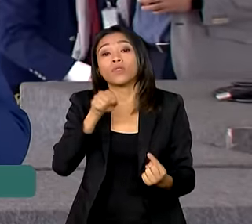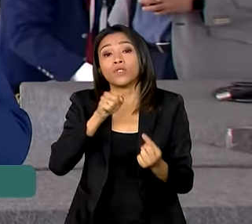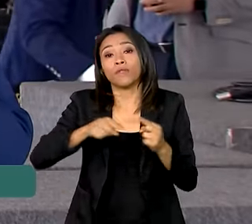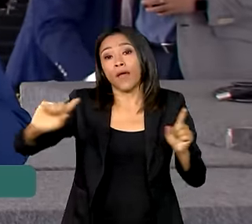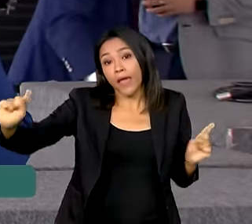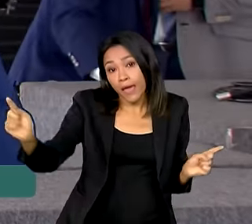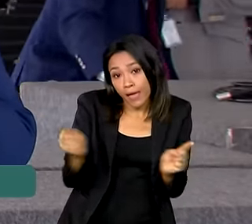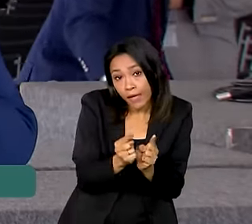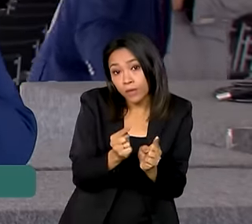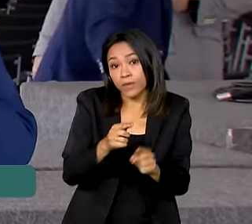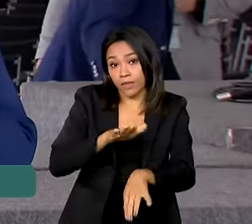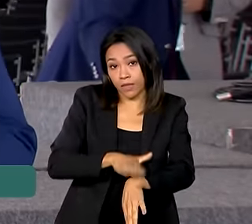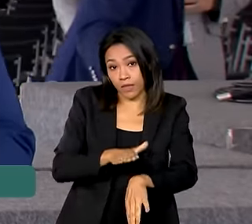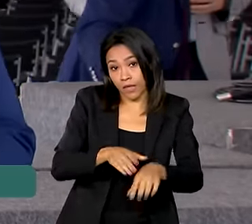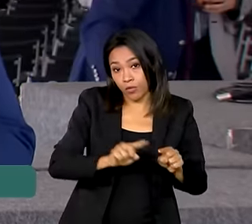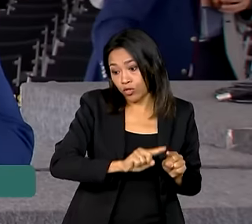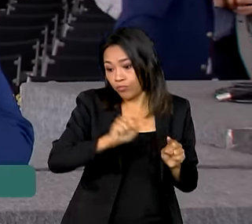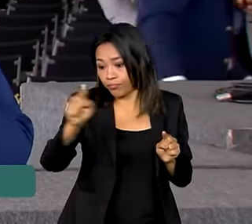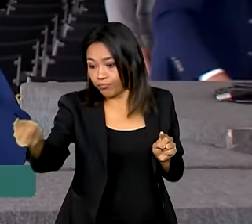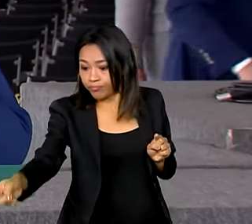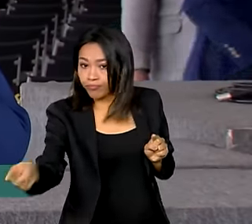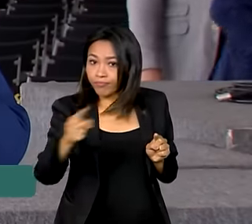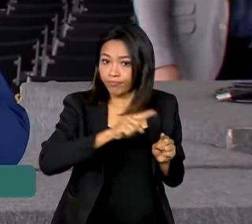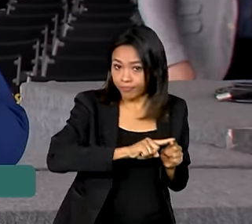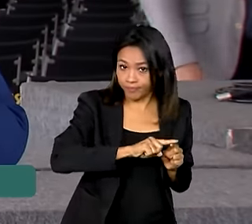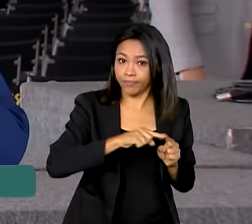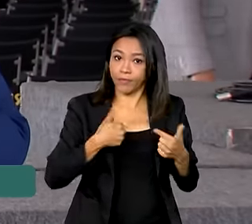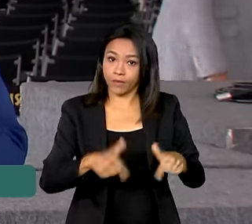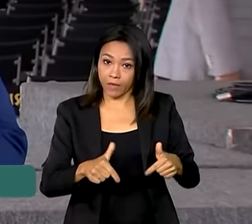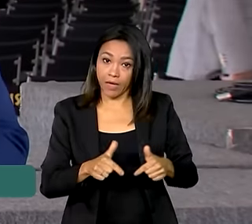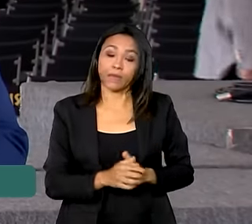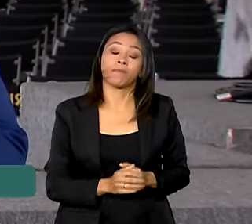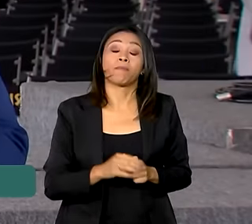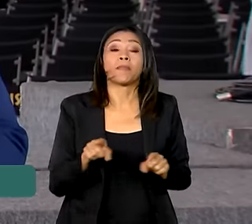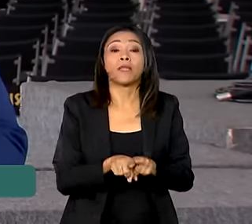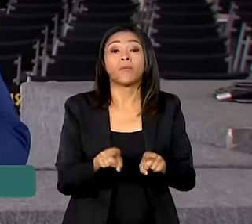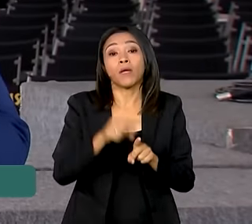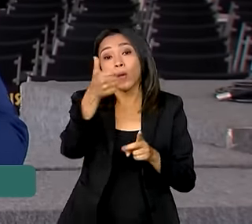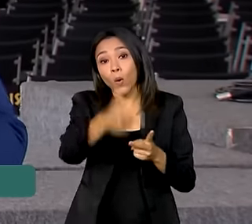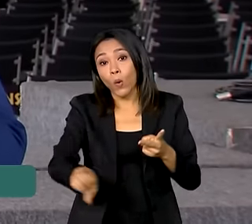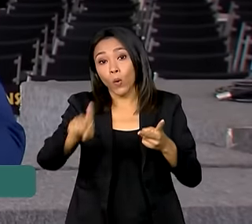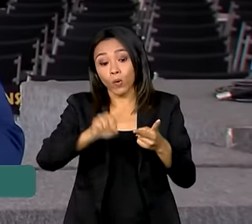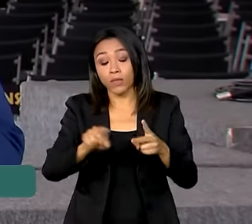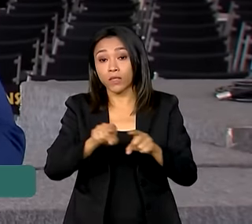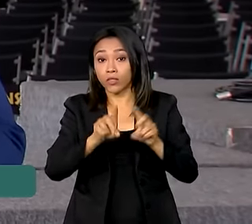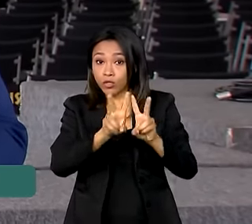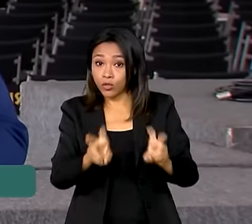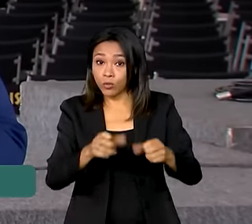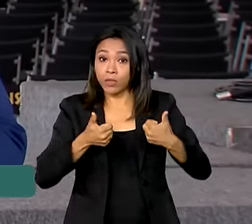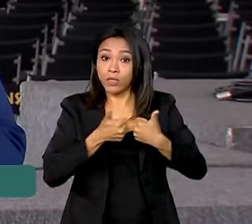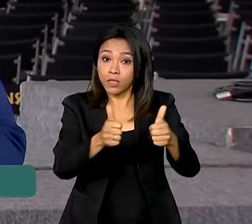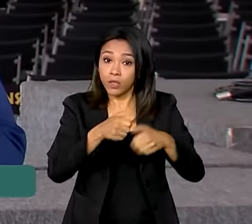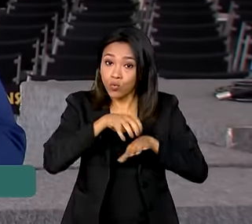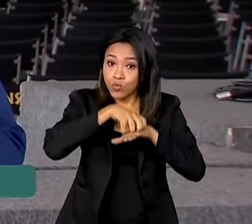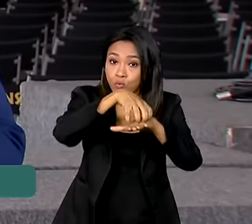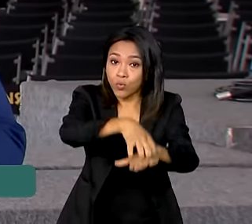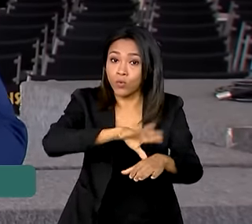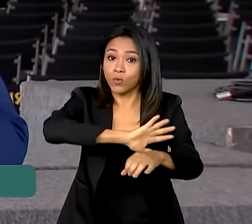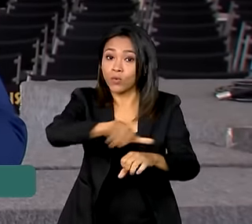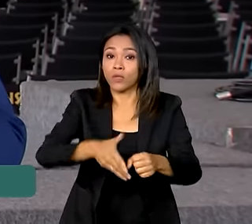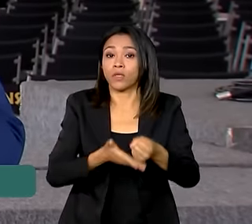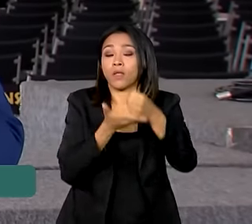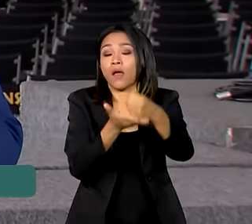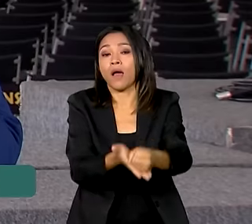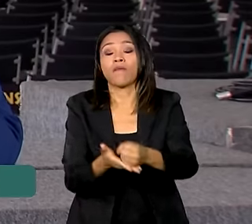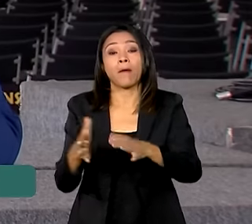esse deslocamento. Além disso, outra meta é aumentar a produção brasileira de transportes sustentáveis, a participação do Brasil